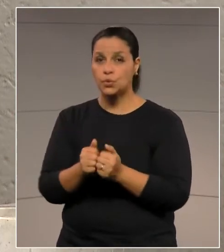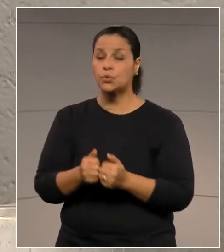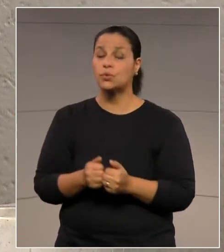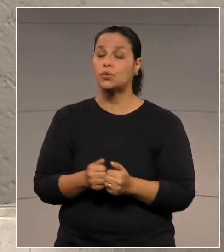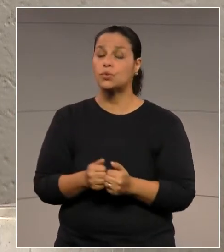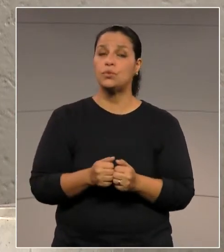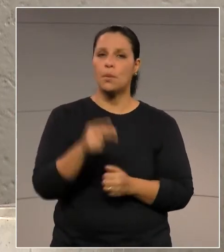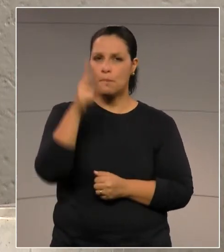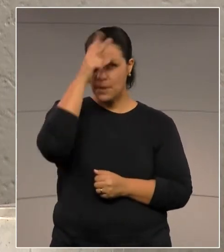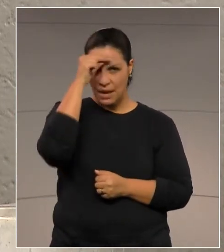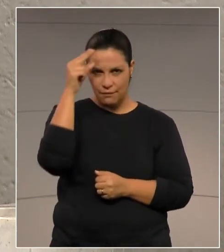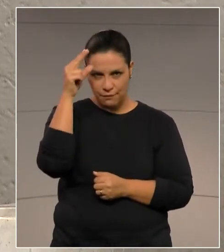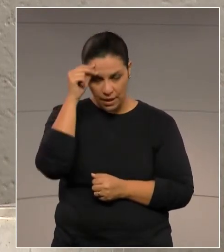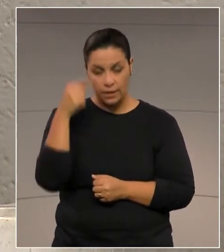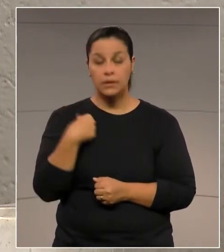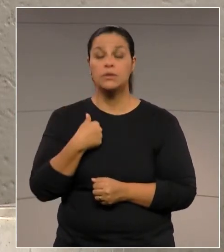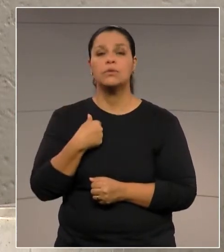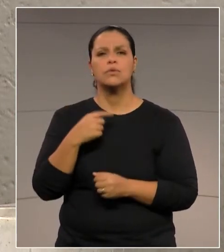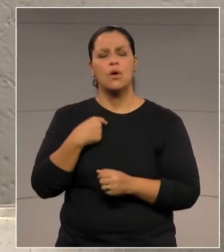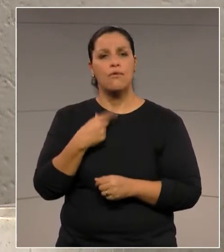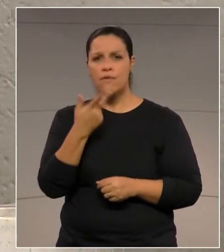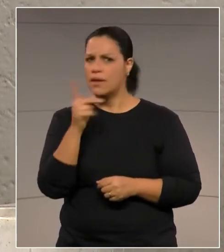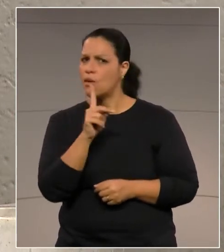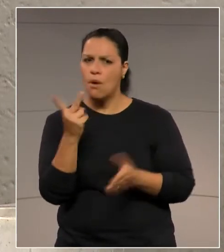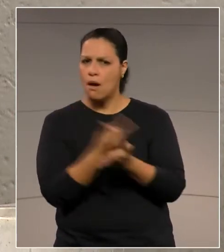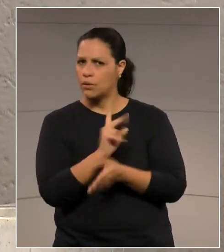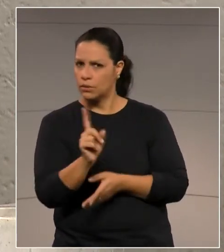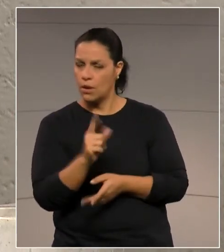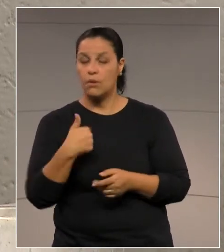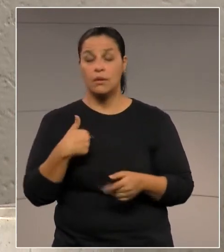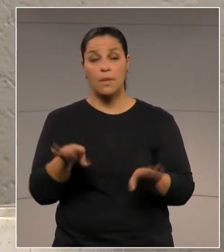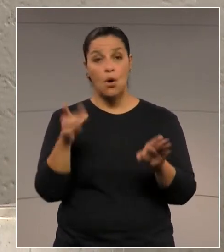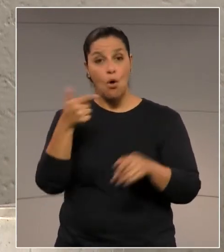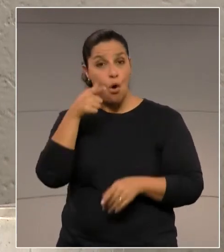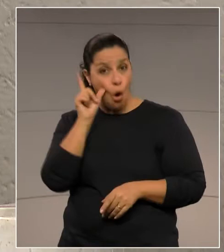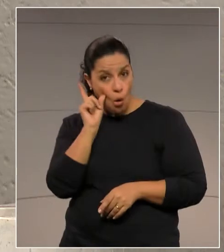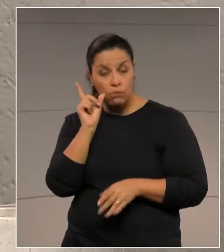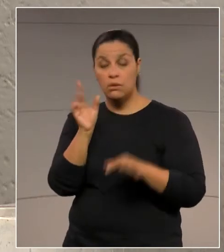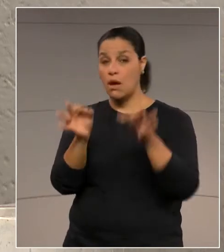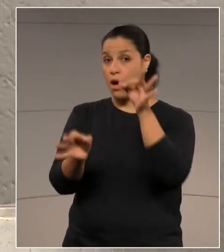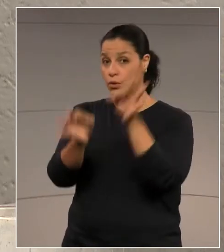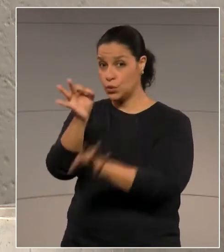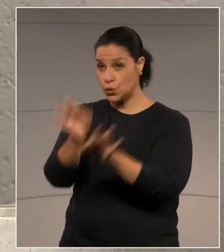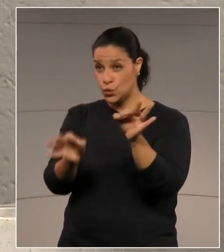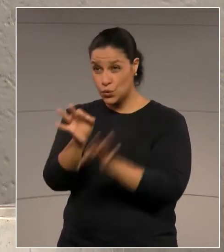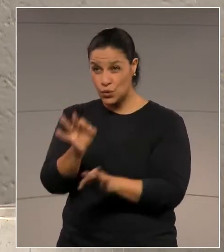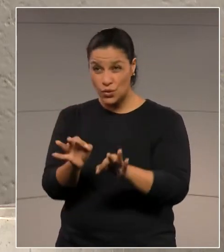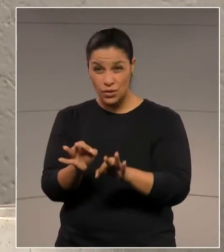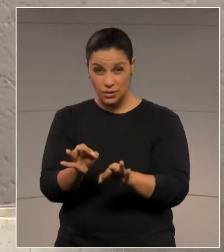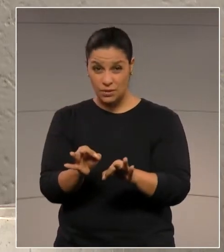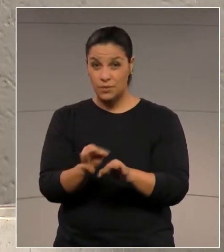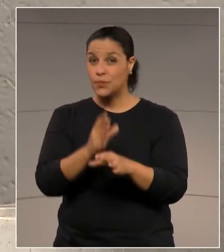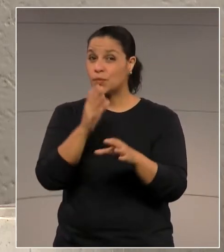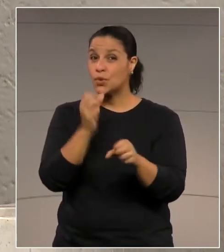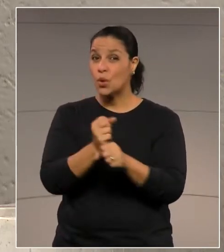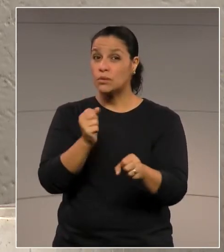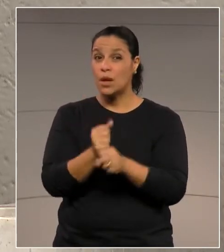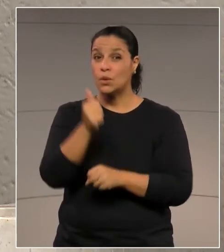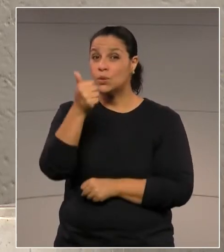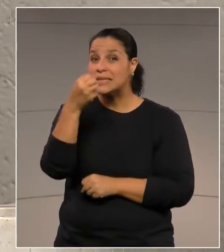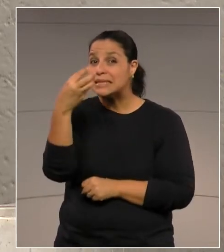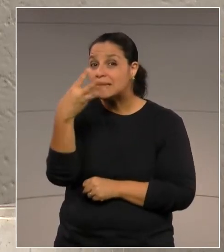E ontem, a justiça, depois de 13